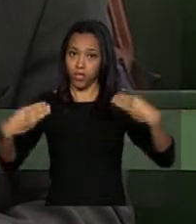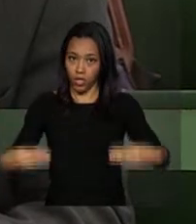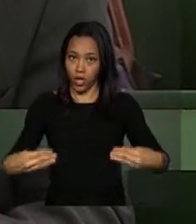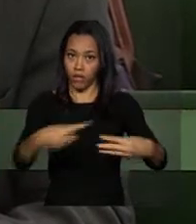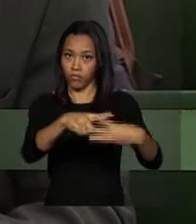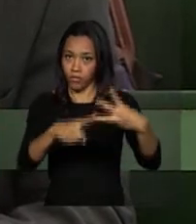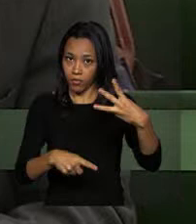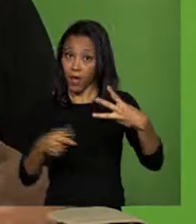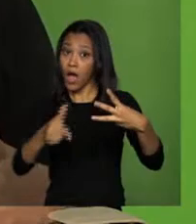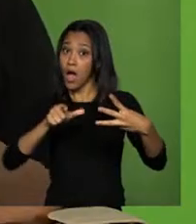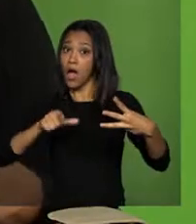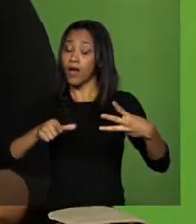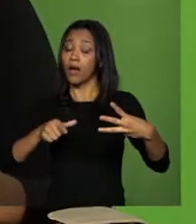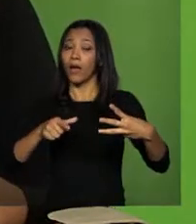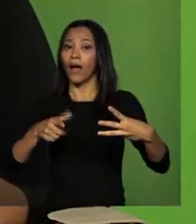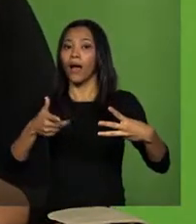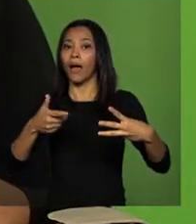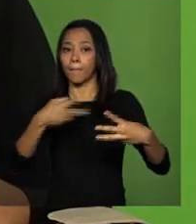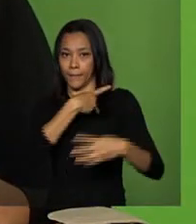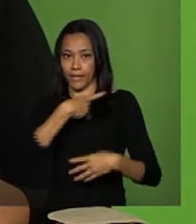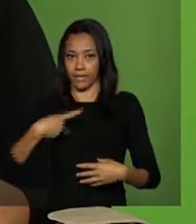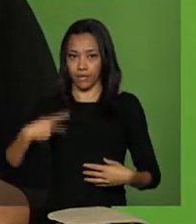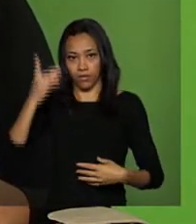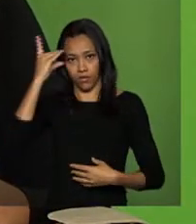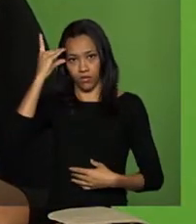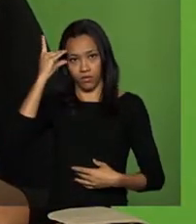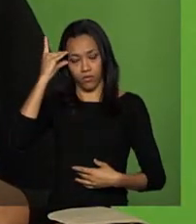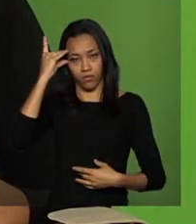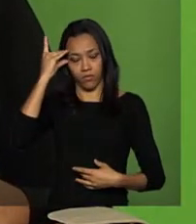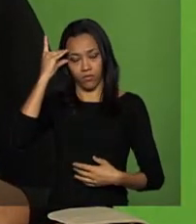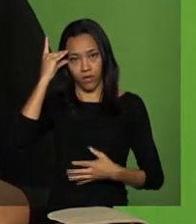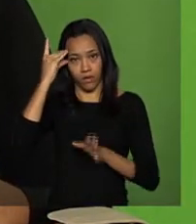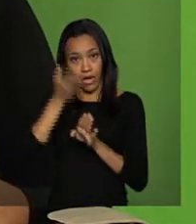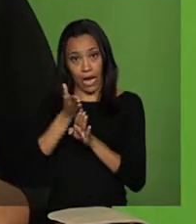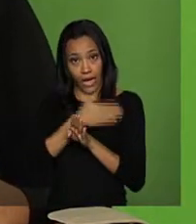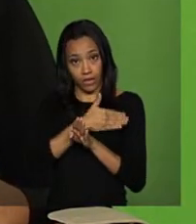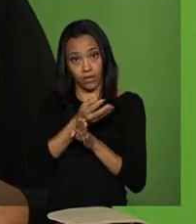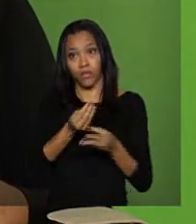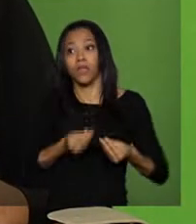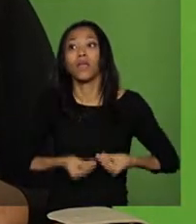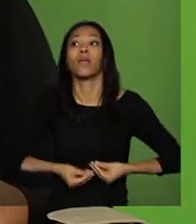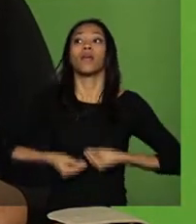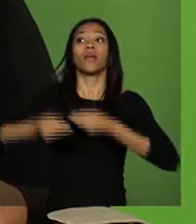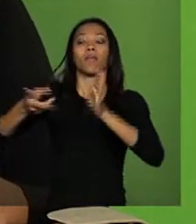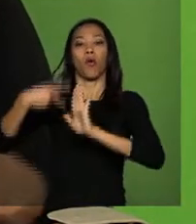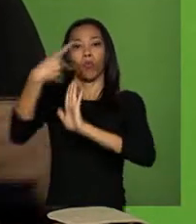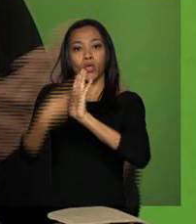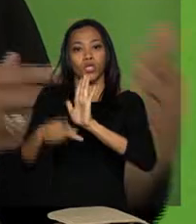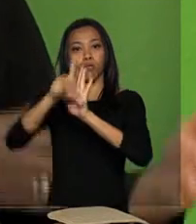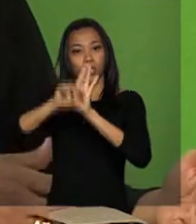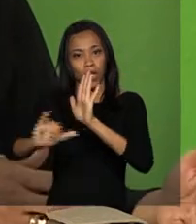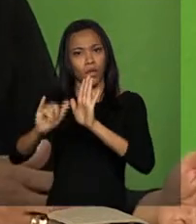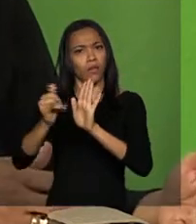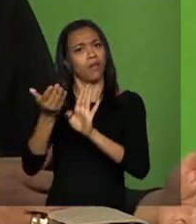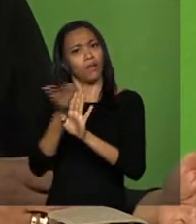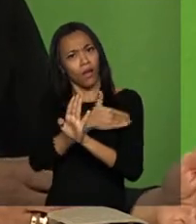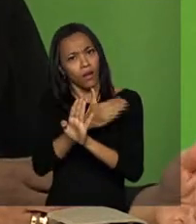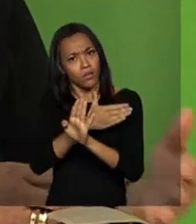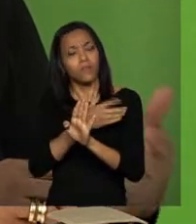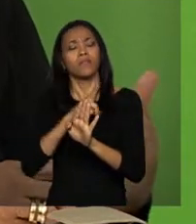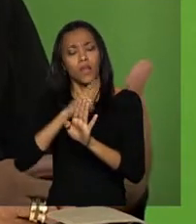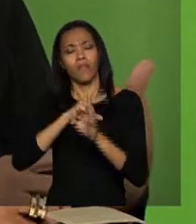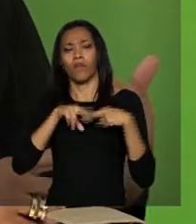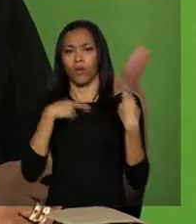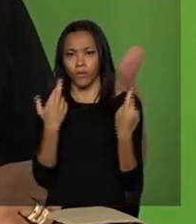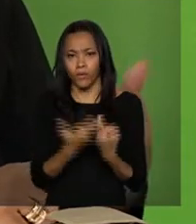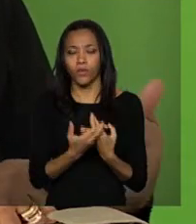tá? Antes da presidenta encaminhar o projeto de lei, o anteprojeto de lei, houve reuniões aqui na Casa Civil